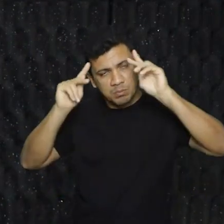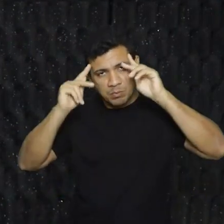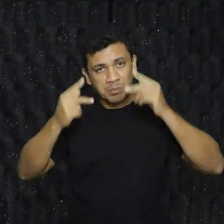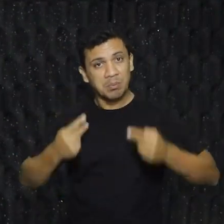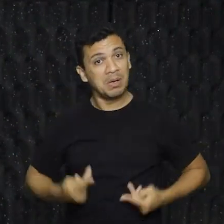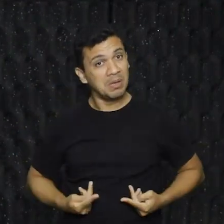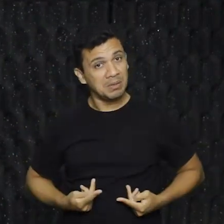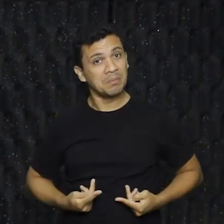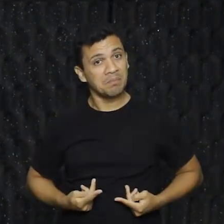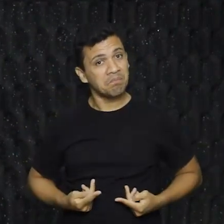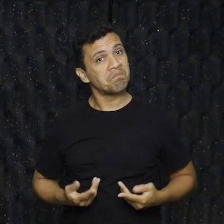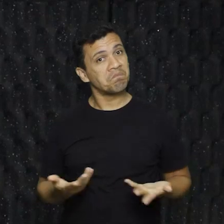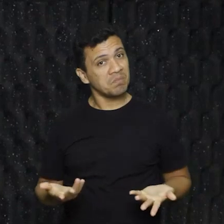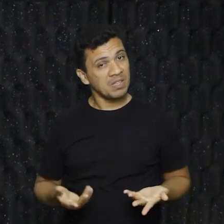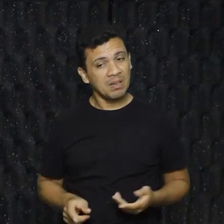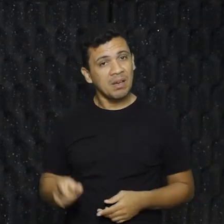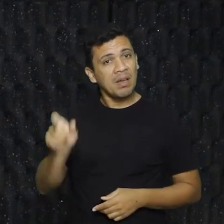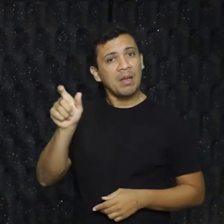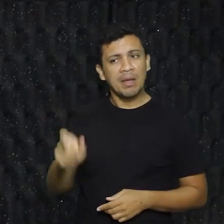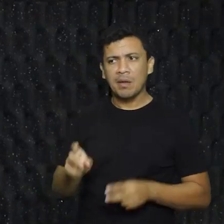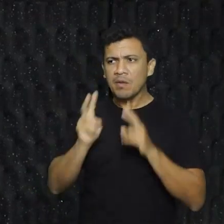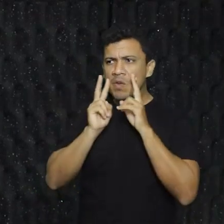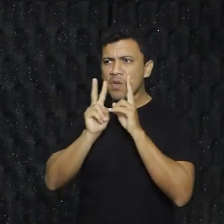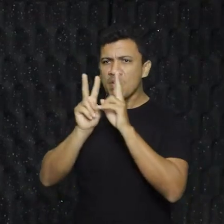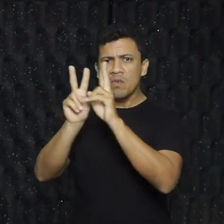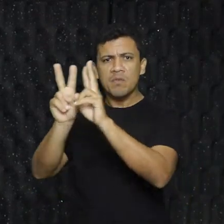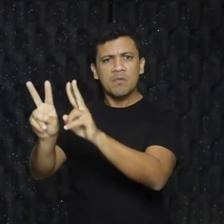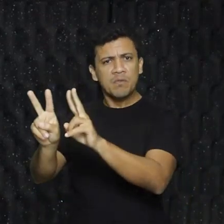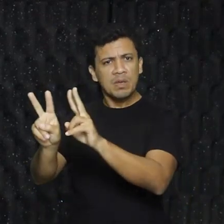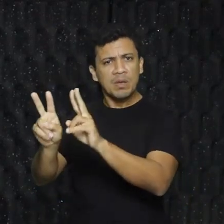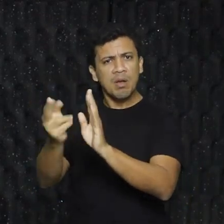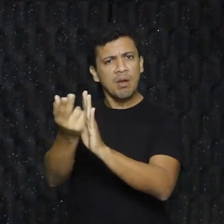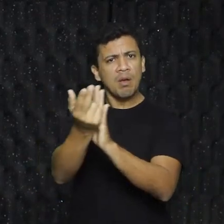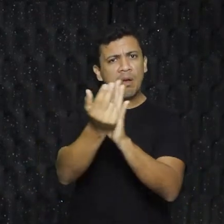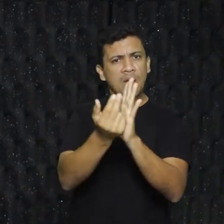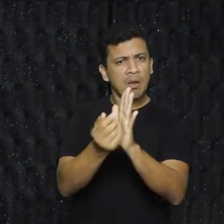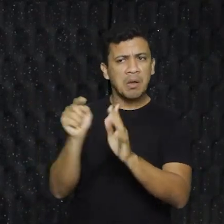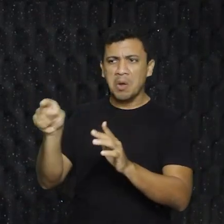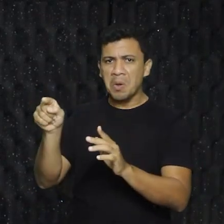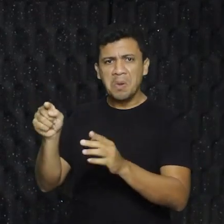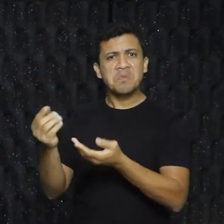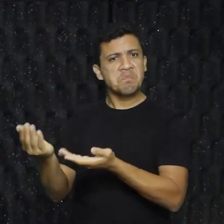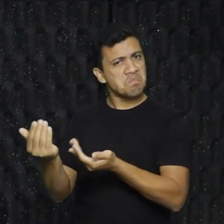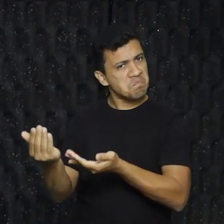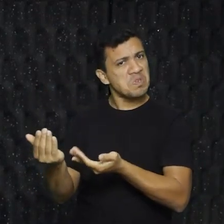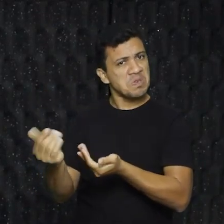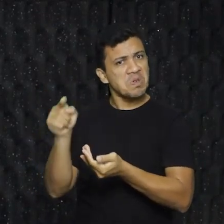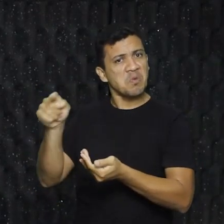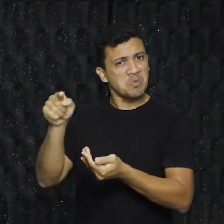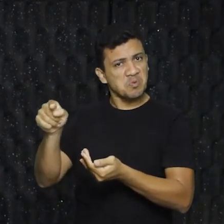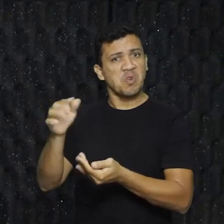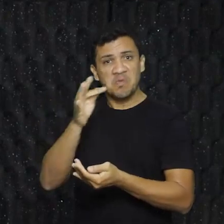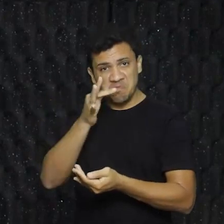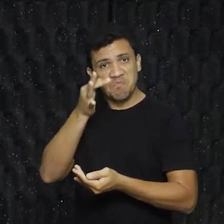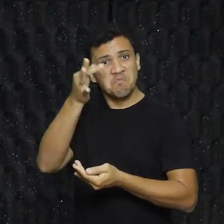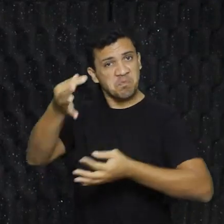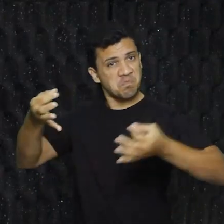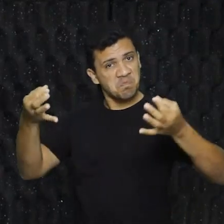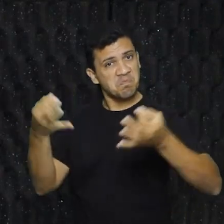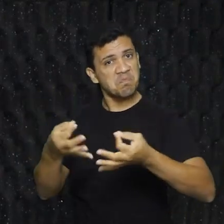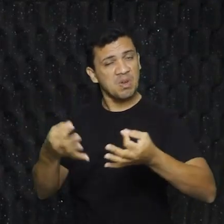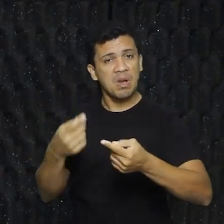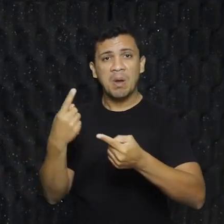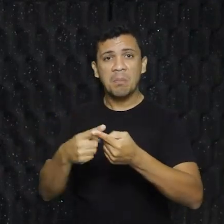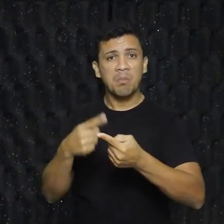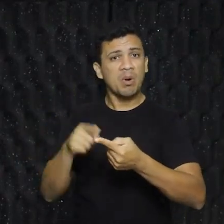Caramba, que loucura. E aí, quando Freud olhou a obra de Dali, disse que ele era um jovem promissor. Por quê? Porque a obra de Dali, ela trabalha em